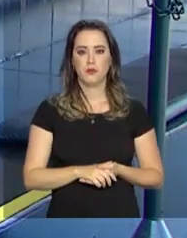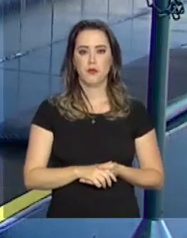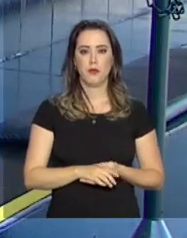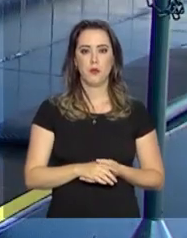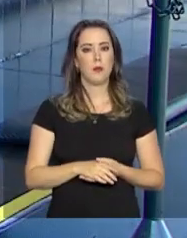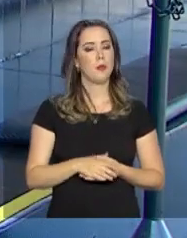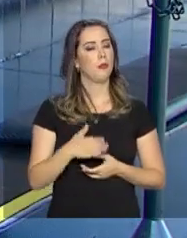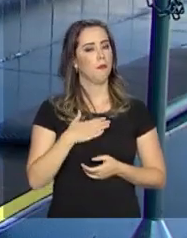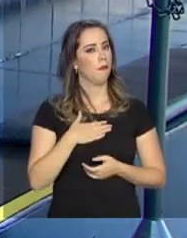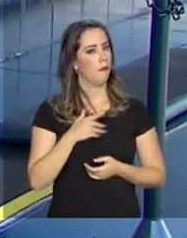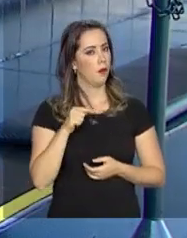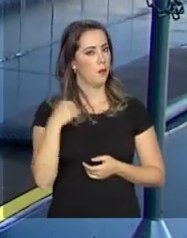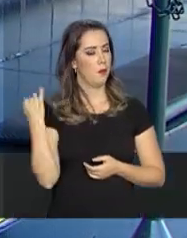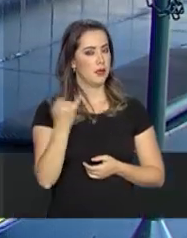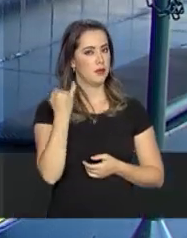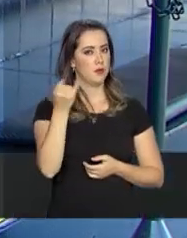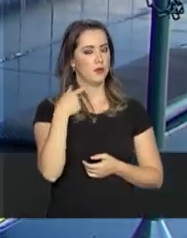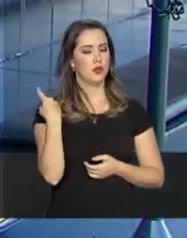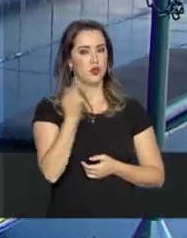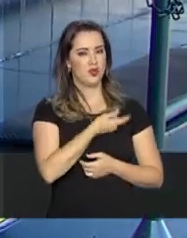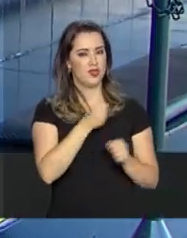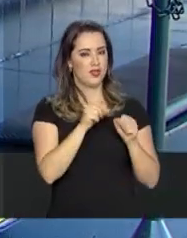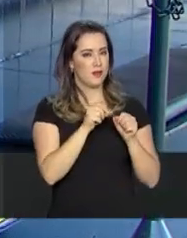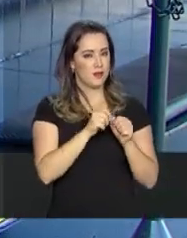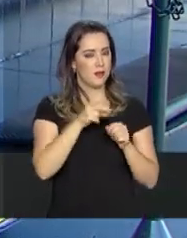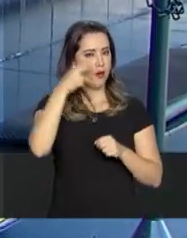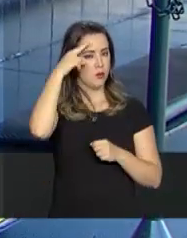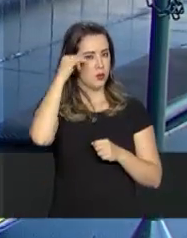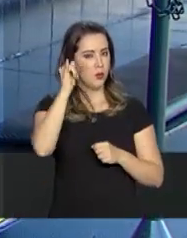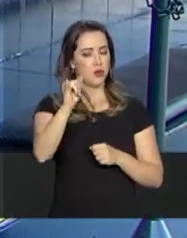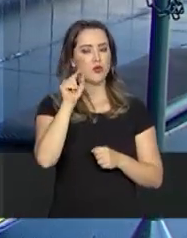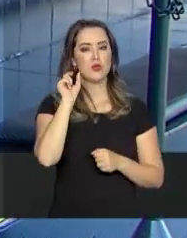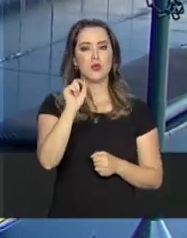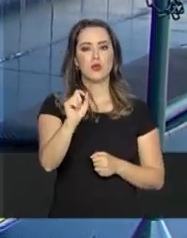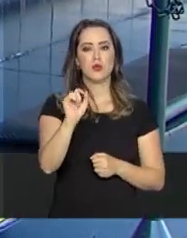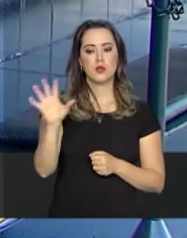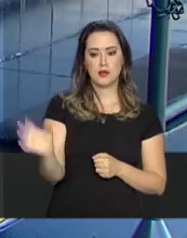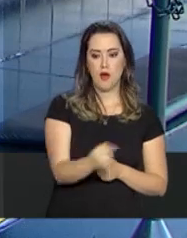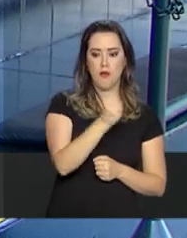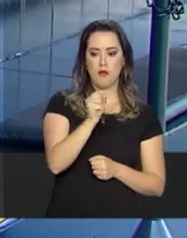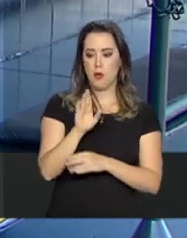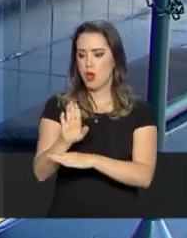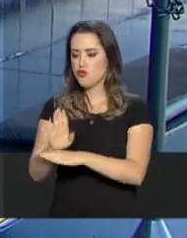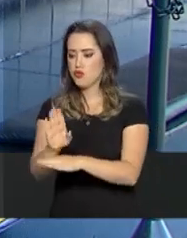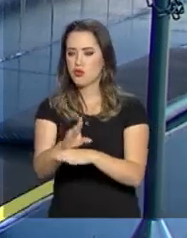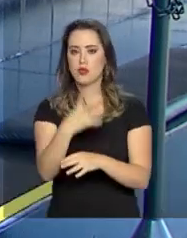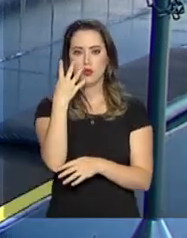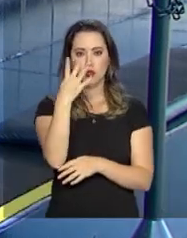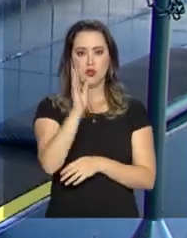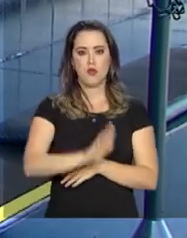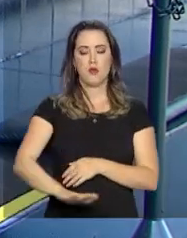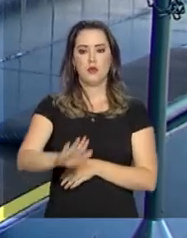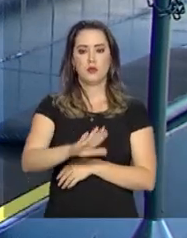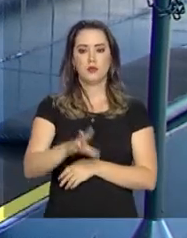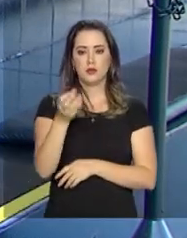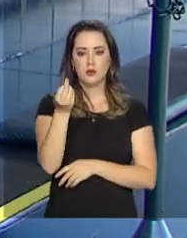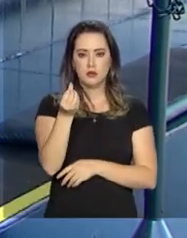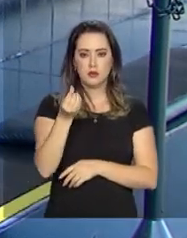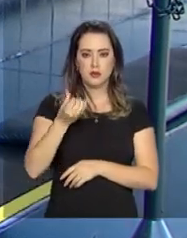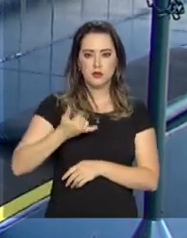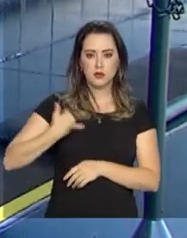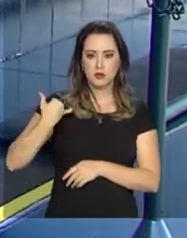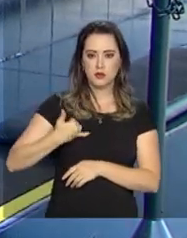significativa que nós conseguimos fazer no Haiti foi justamente o salvamento, o resgate de quatro crianças de seis anos